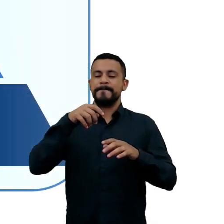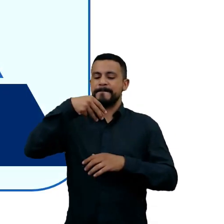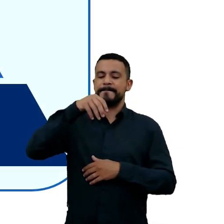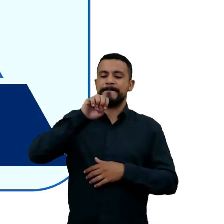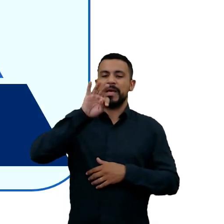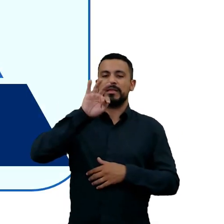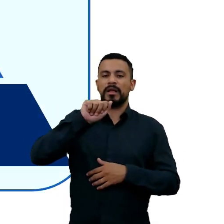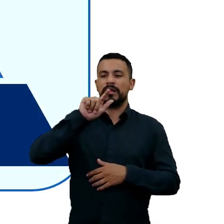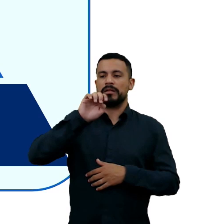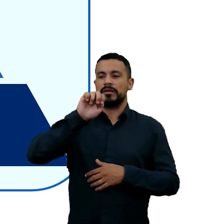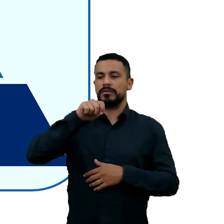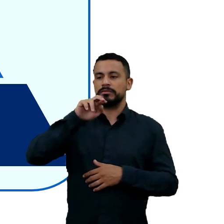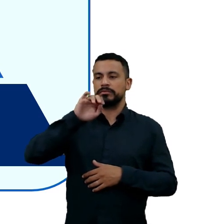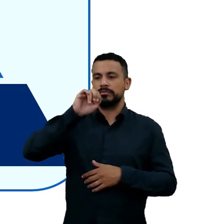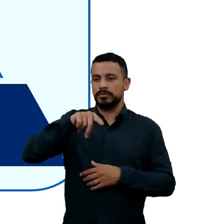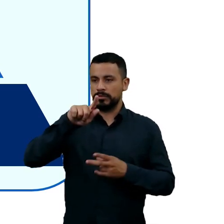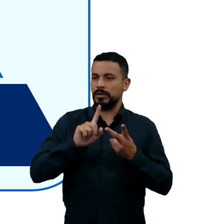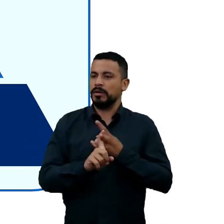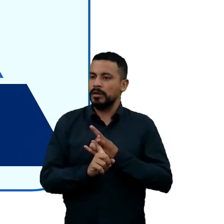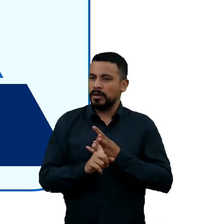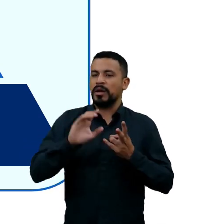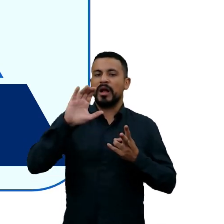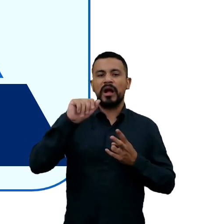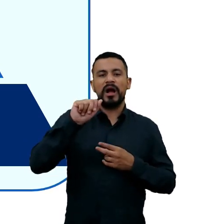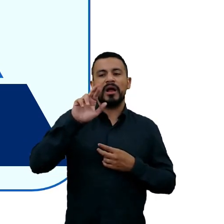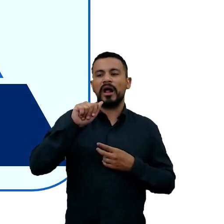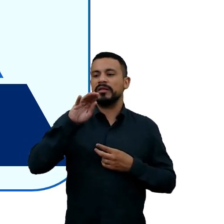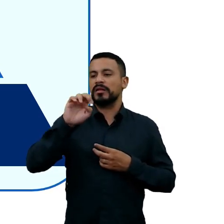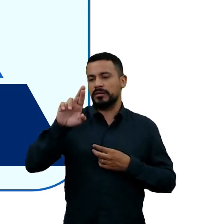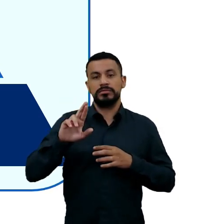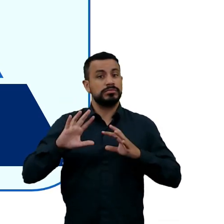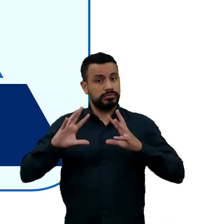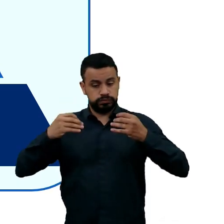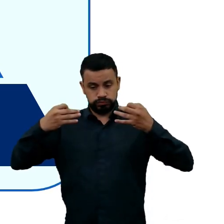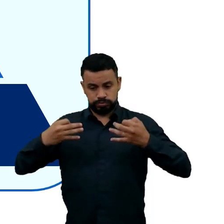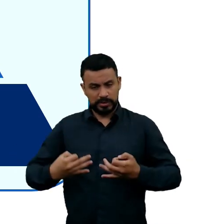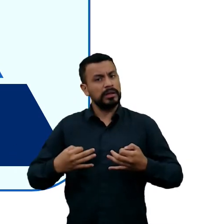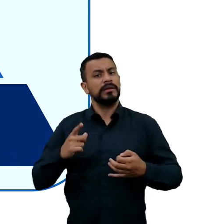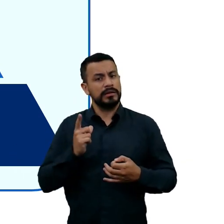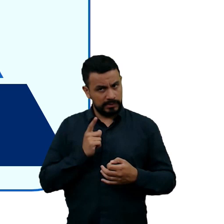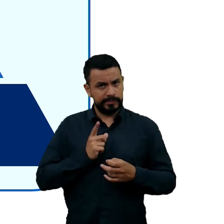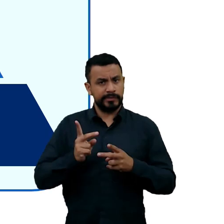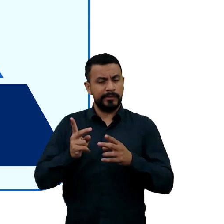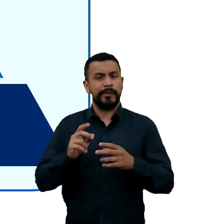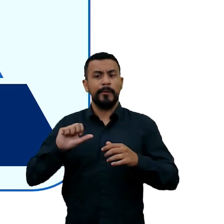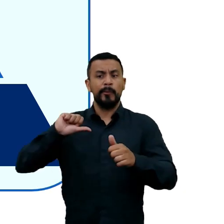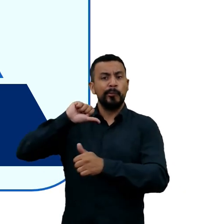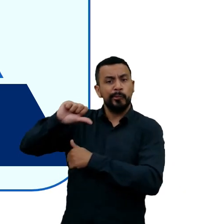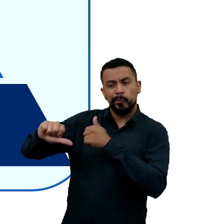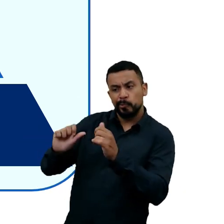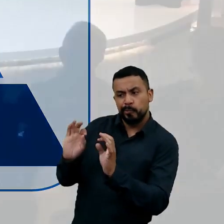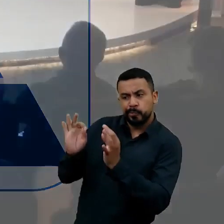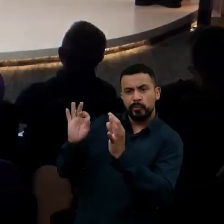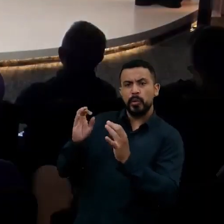caráter, tudo isso vai permanecer. Então, o que significa modernizar o conhecimento? Significa não apenas